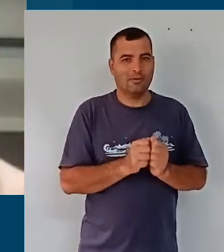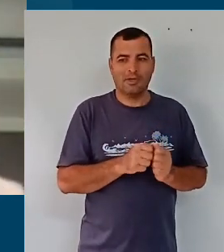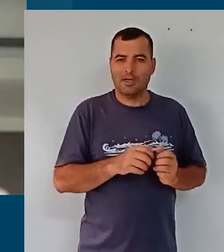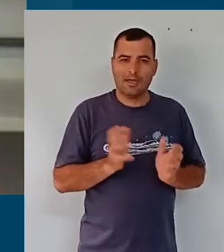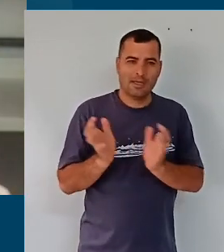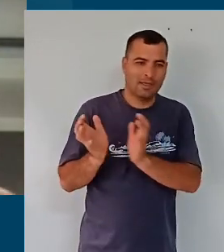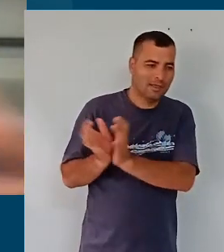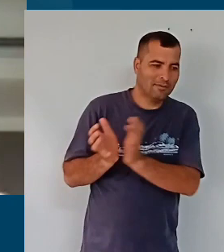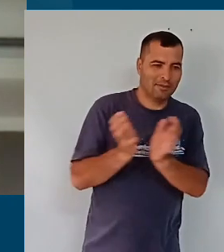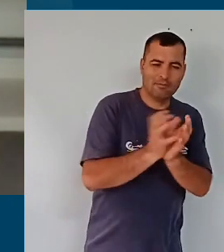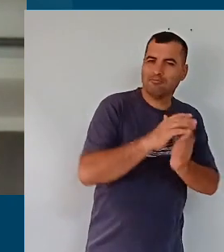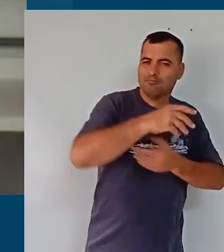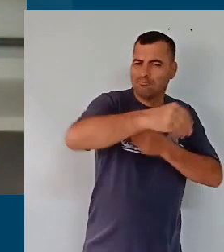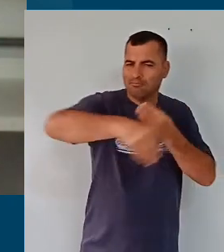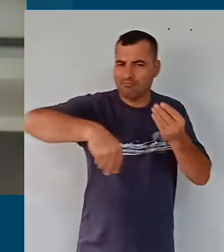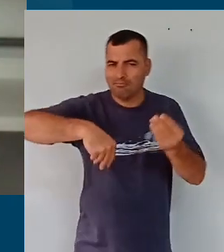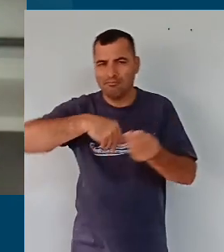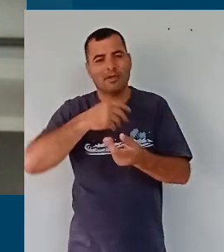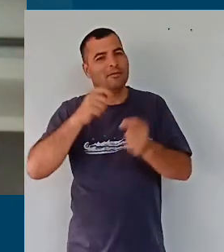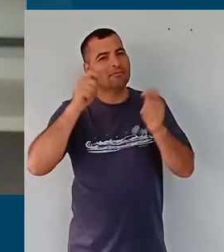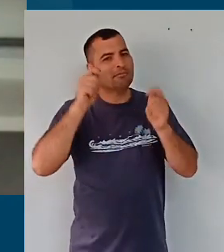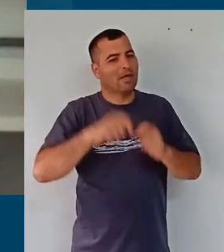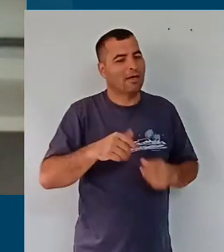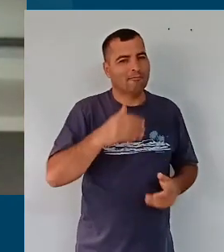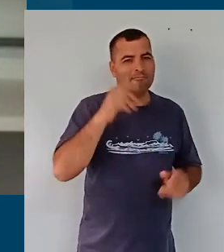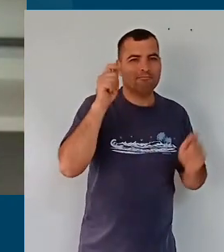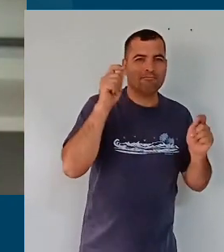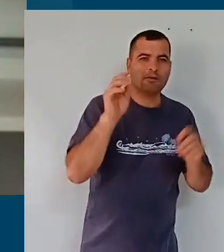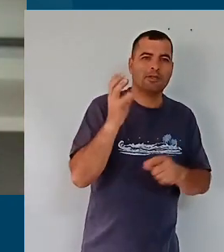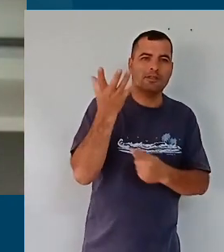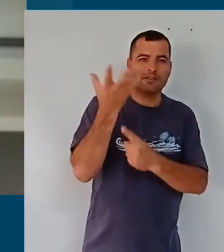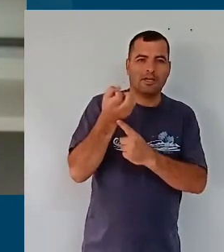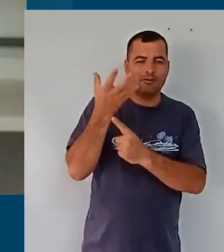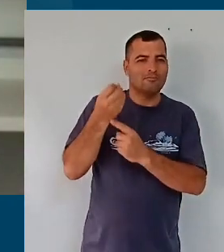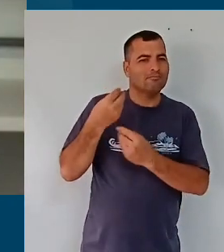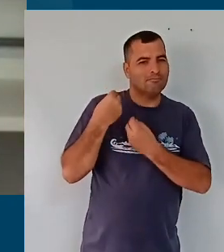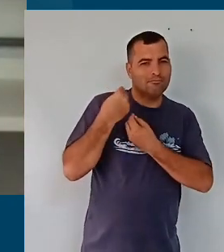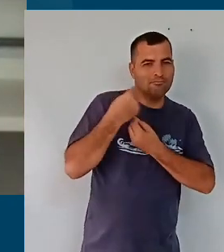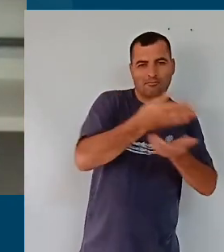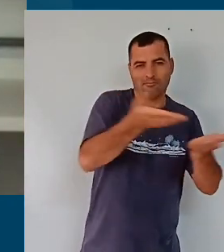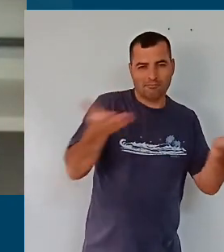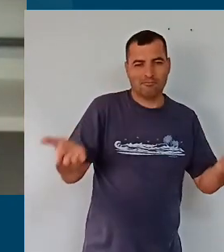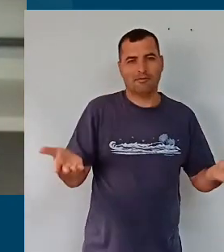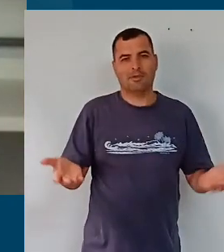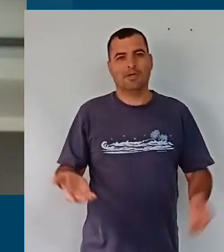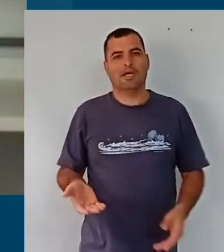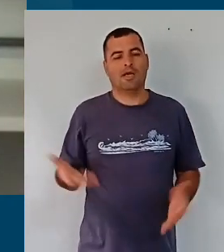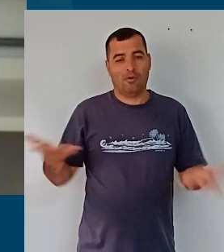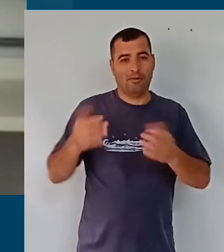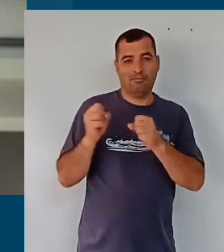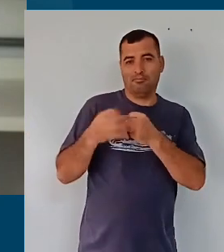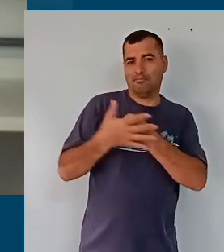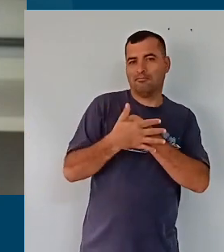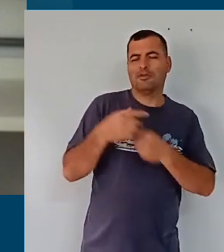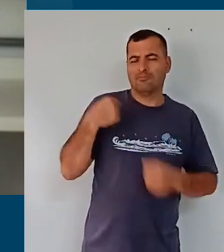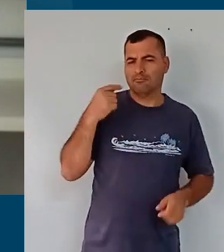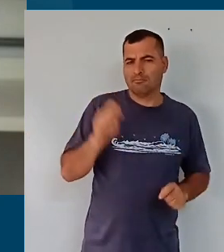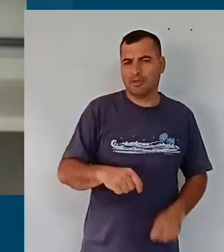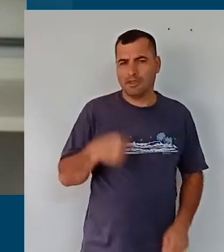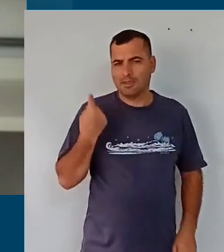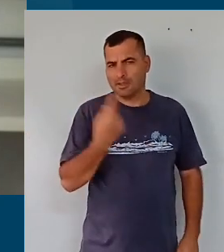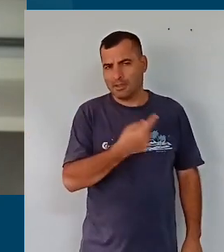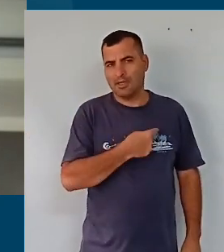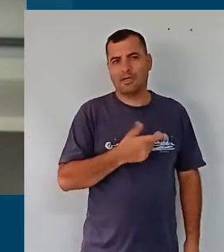para propiciar essas possibilidades incríveis que a tecnologia nos coloca, que no momento de pandemia, nós,